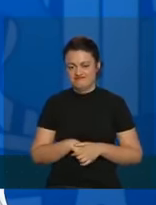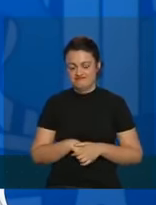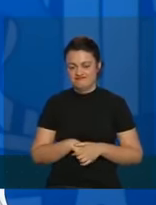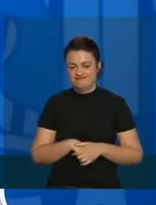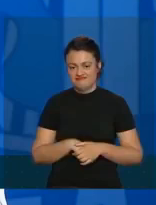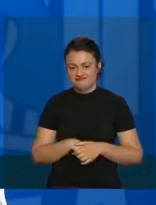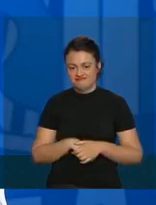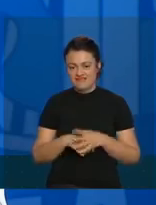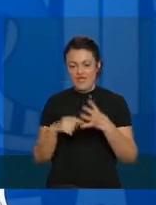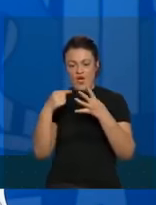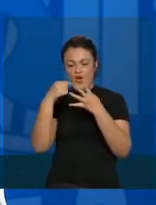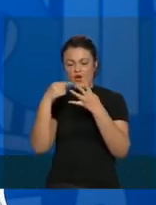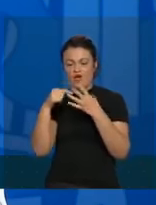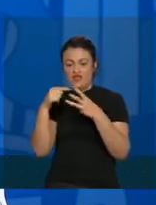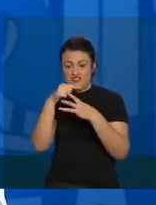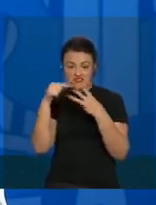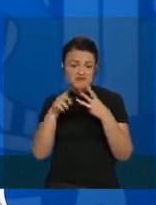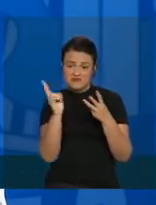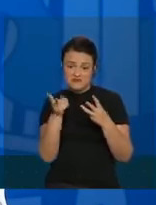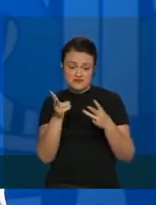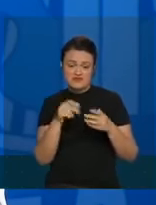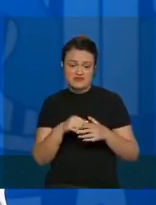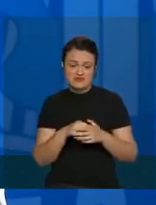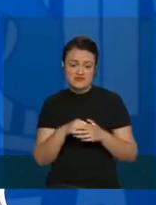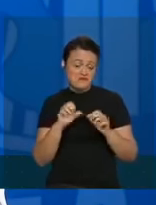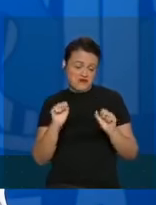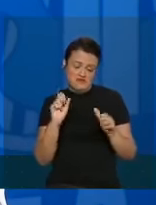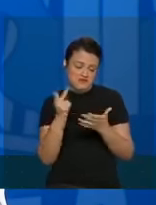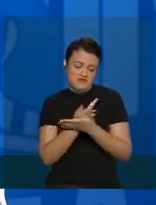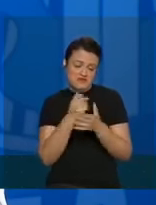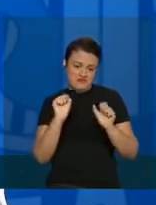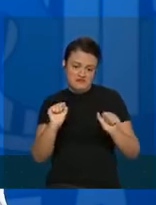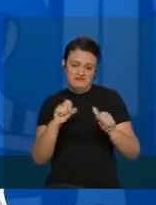Todas essas alternativas continuam e são válidas.